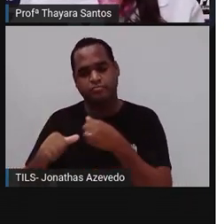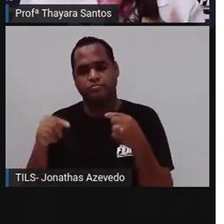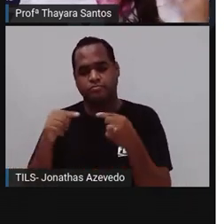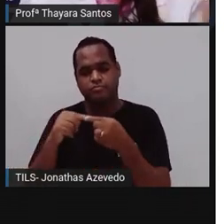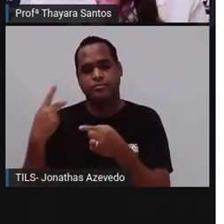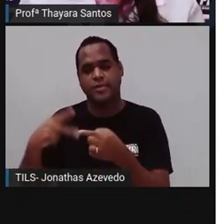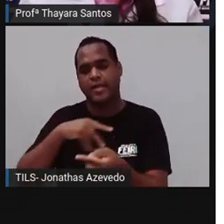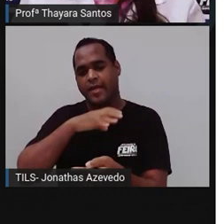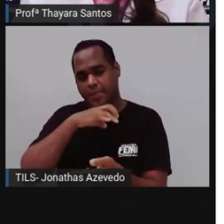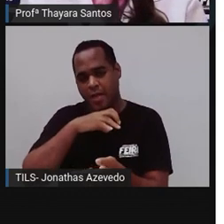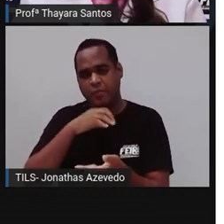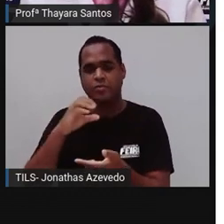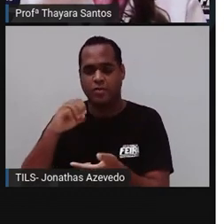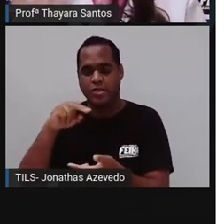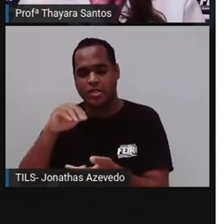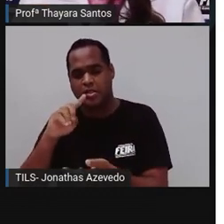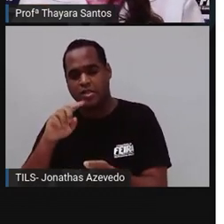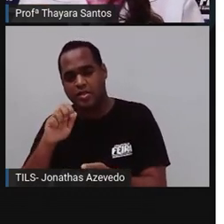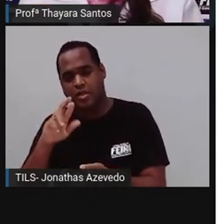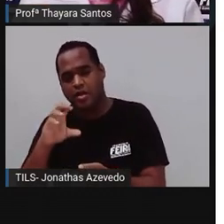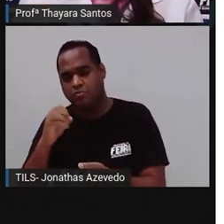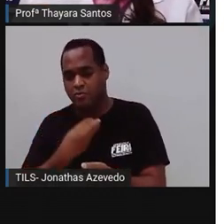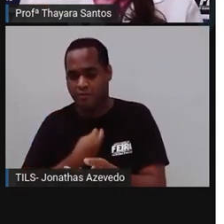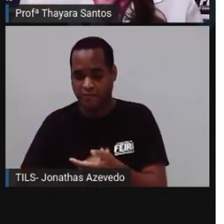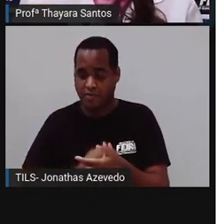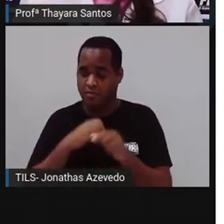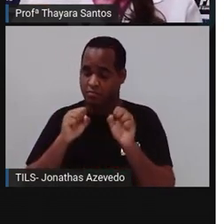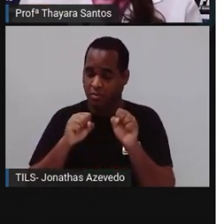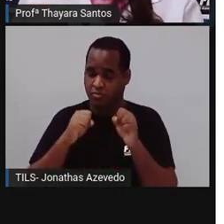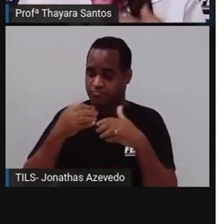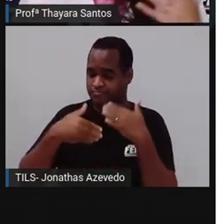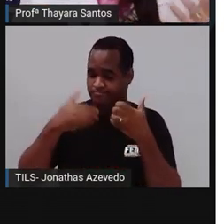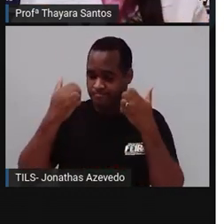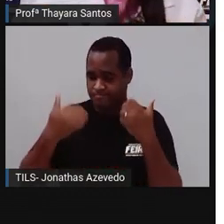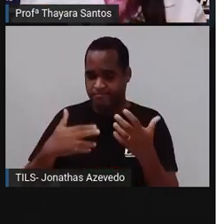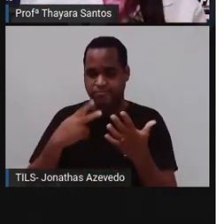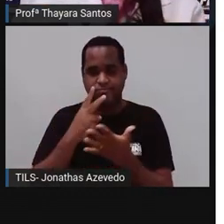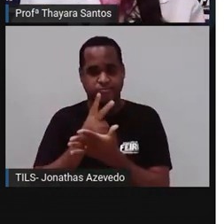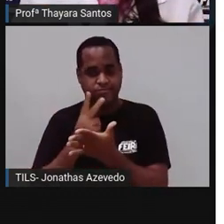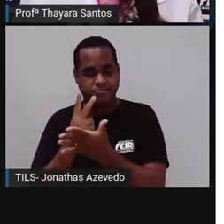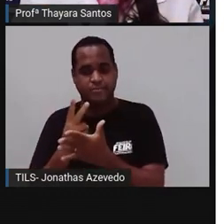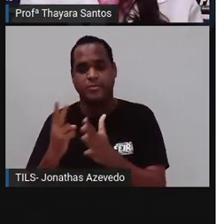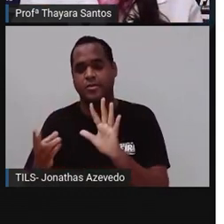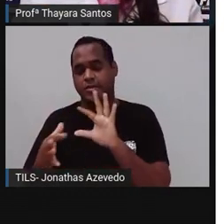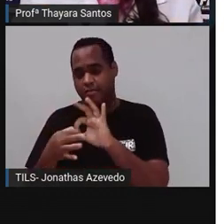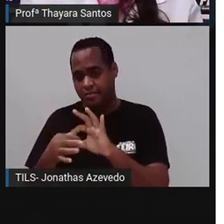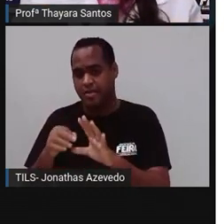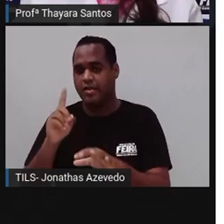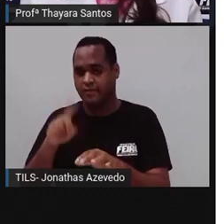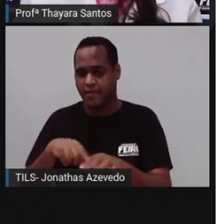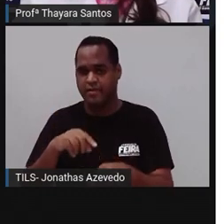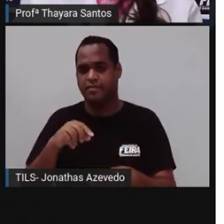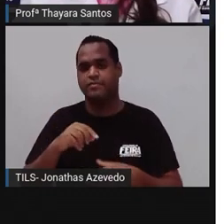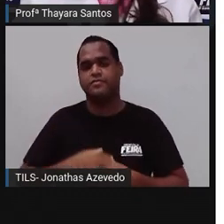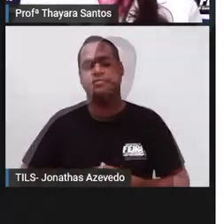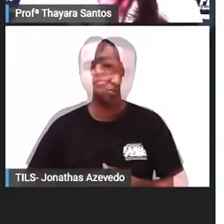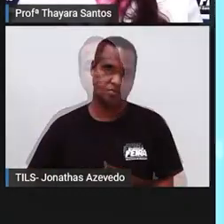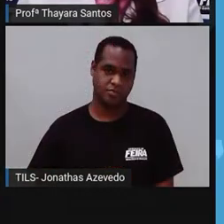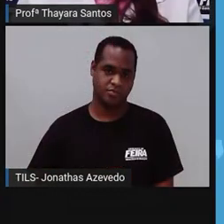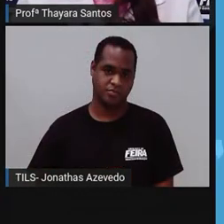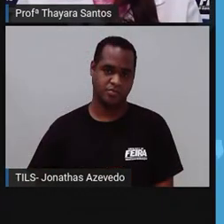animais, aquelas unidades que passam uma parte da vida se reproduzindo sexuadamente e outra parte da vida se reproduzindo assexuadamente.